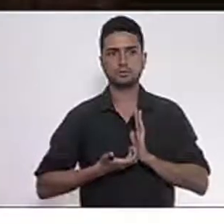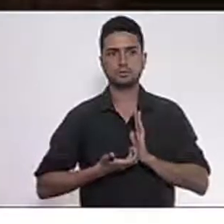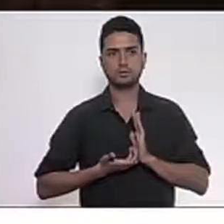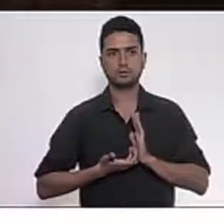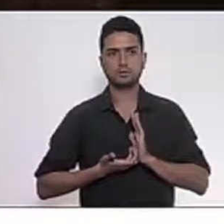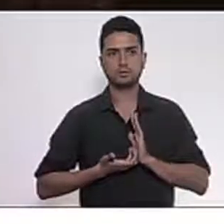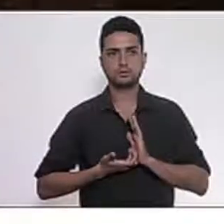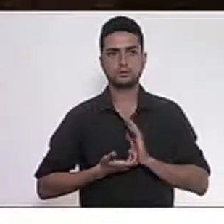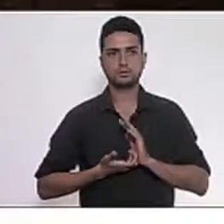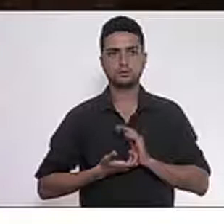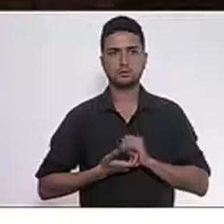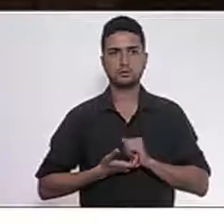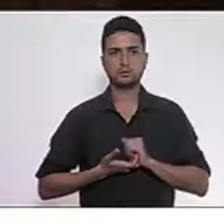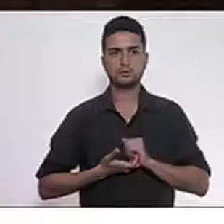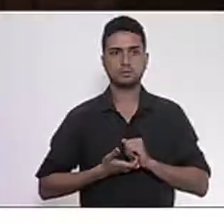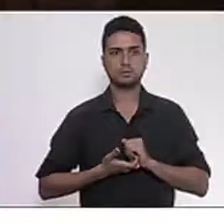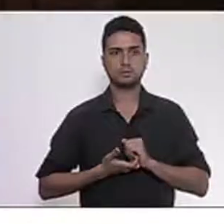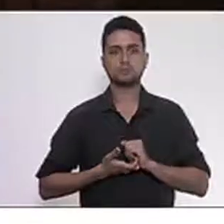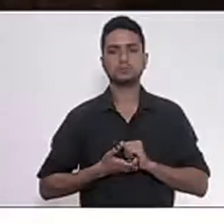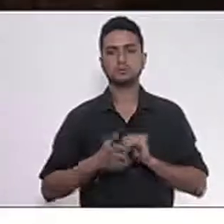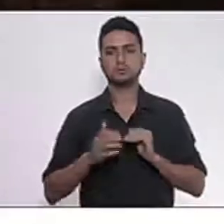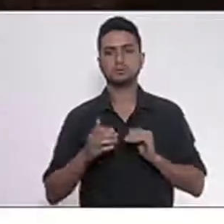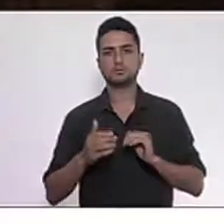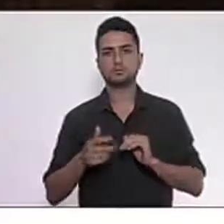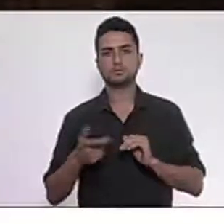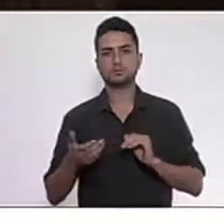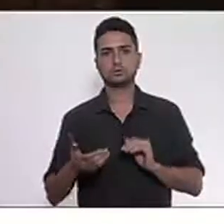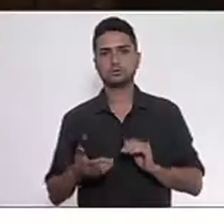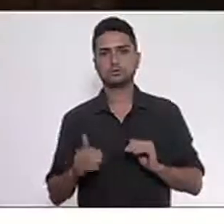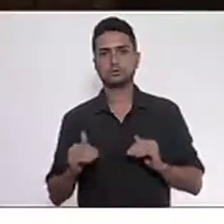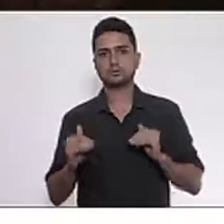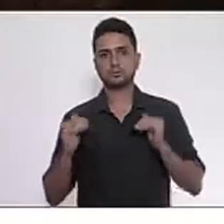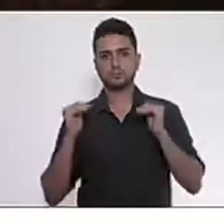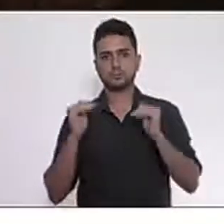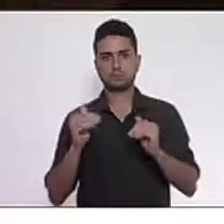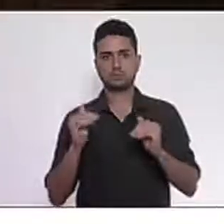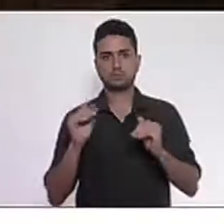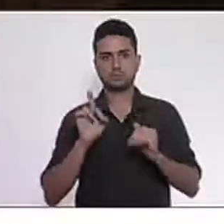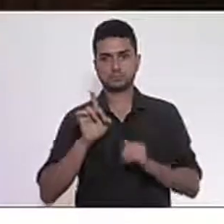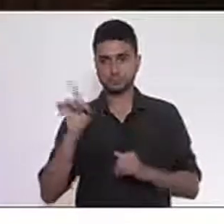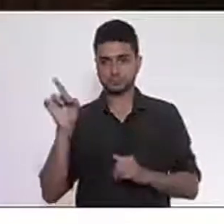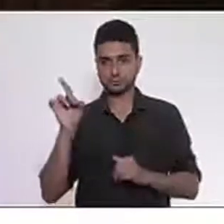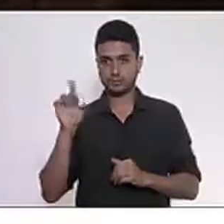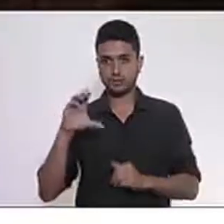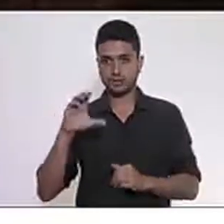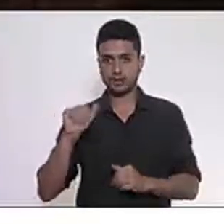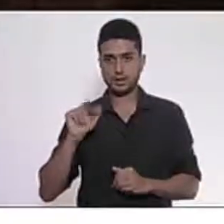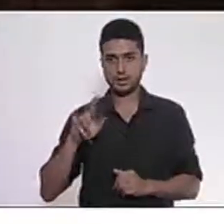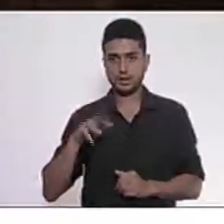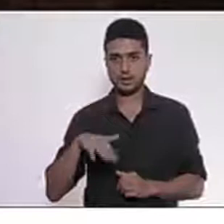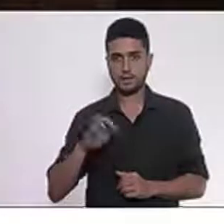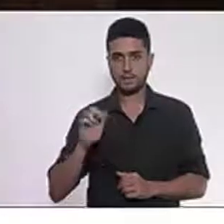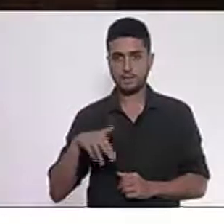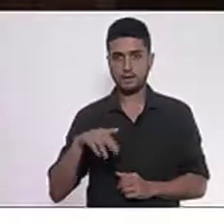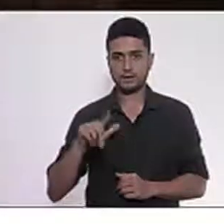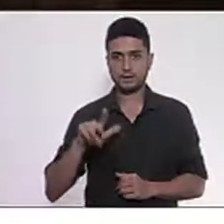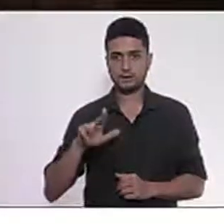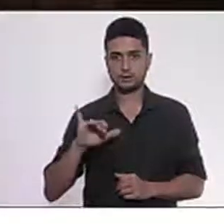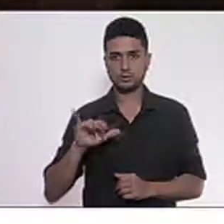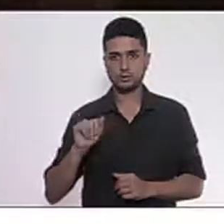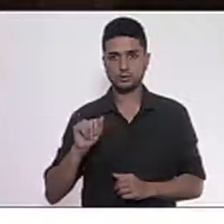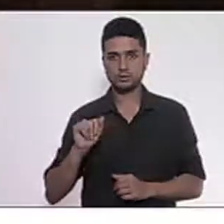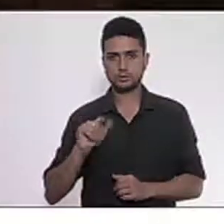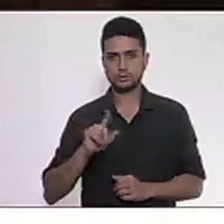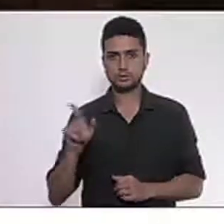a eliminar da ministra Carmen Lúcia, que nos tem garantido o ROET-EPR,